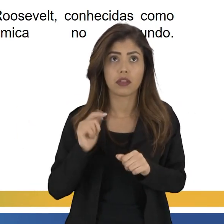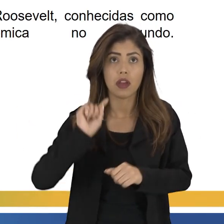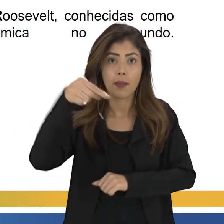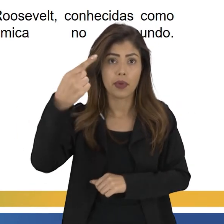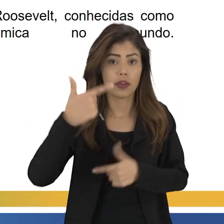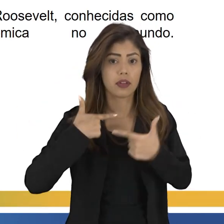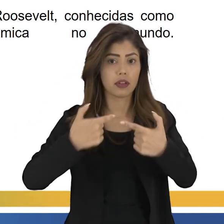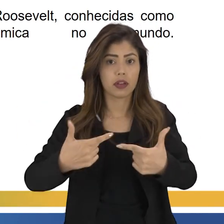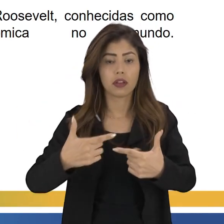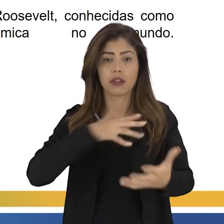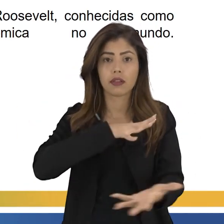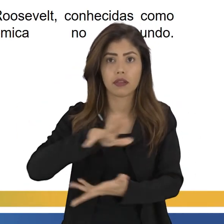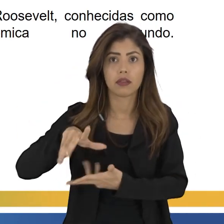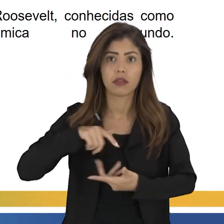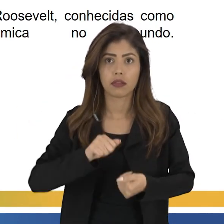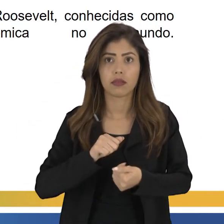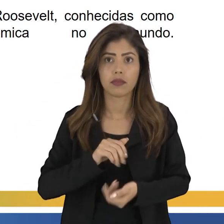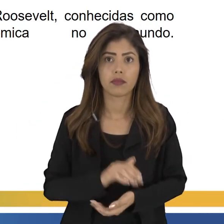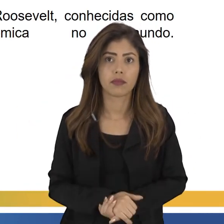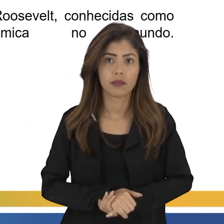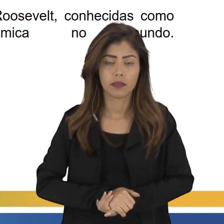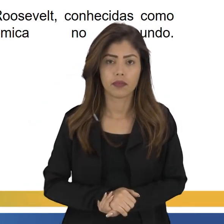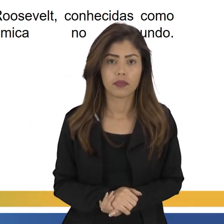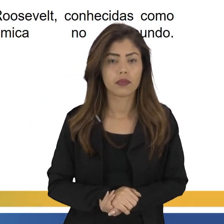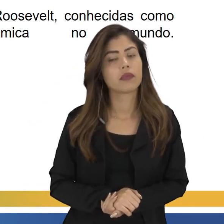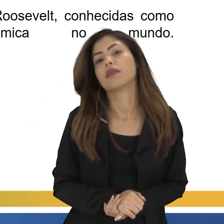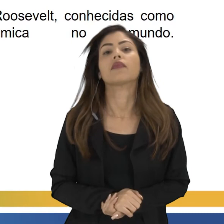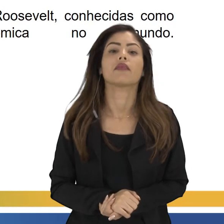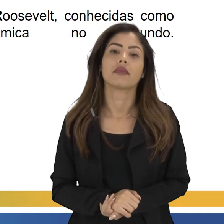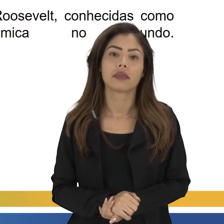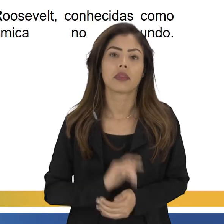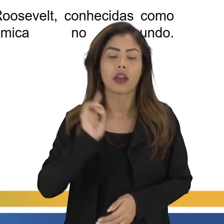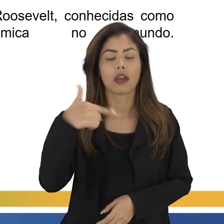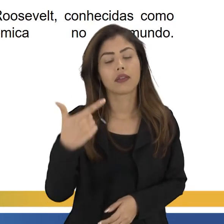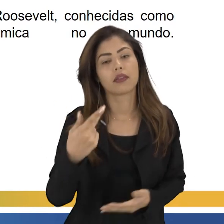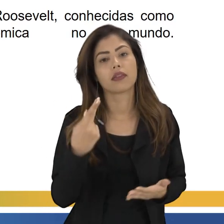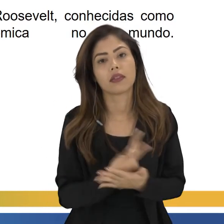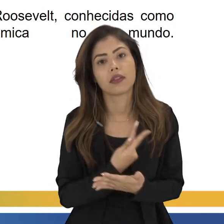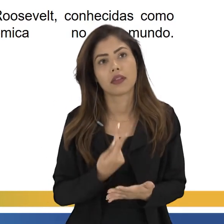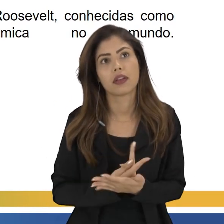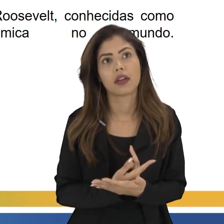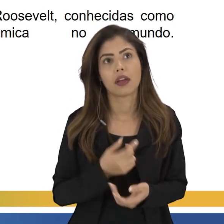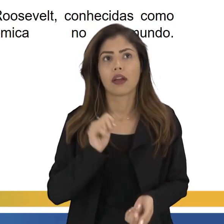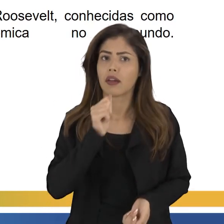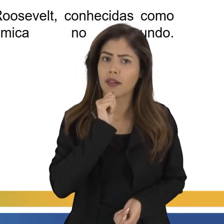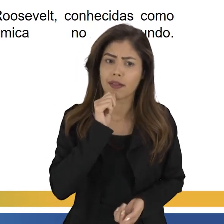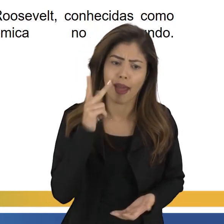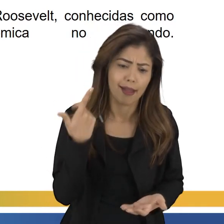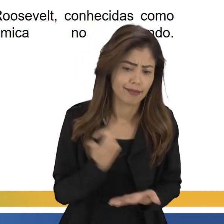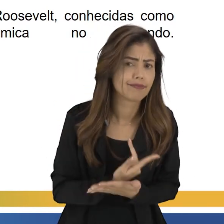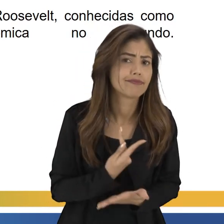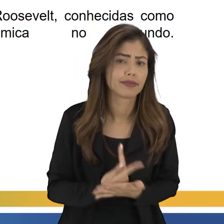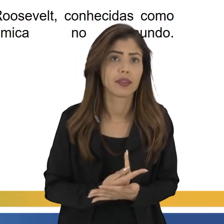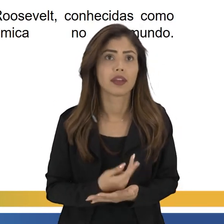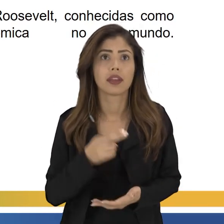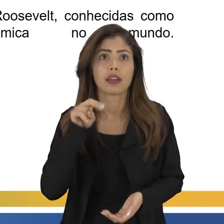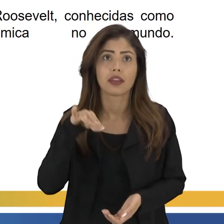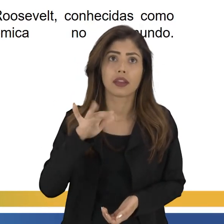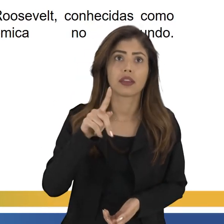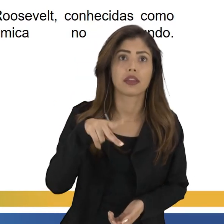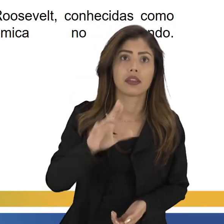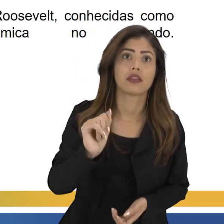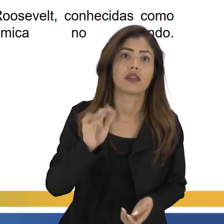pós-primeira guerra mundial, né? E aí, as outras questões não seriam aí corretas. O New Deal, ele é